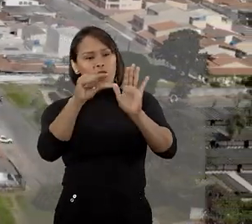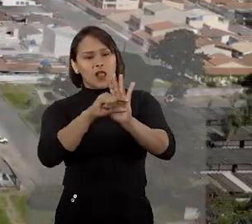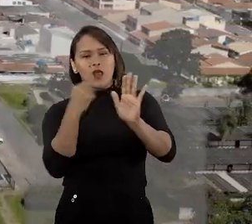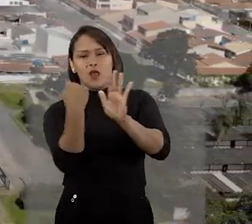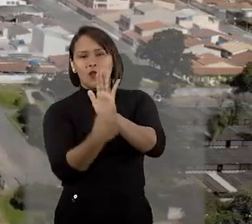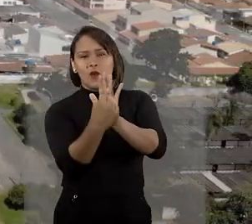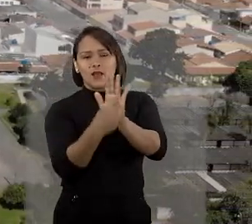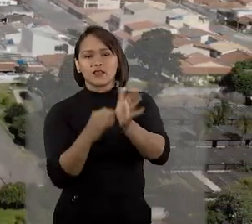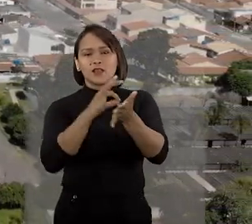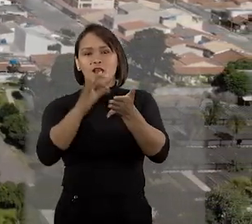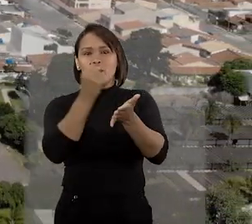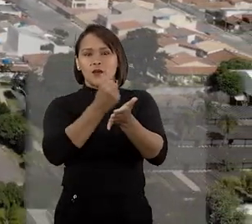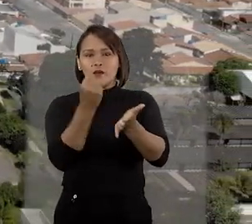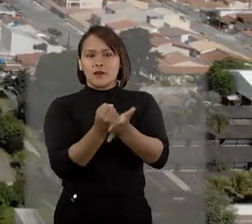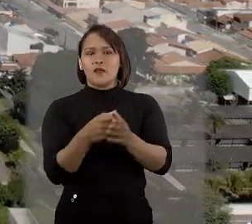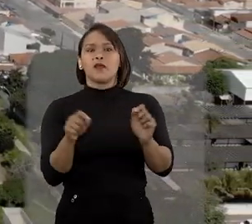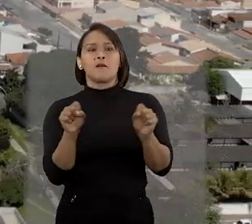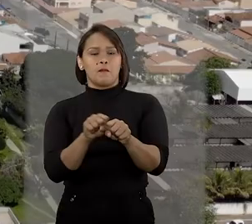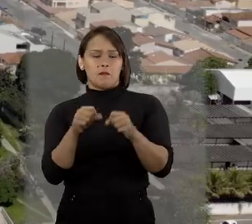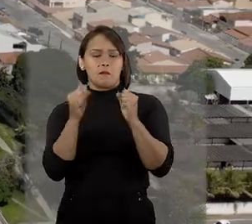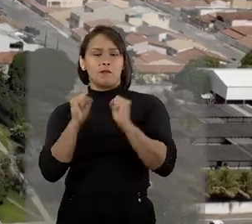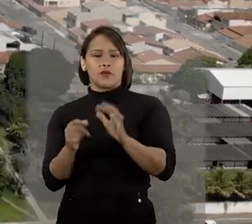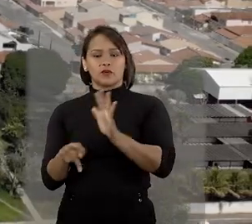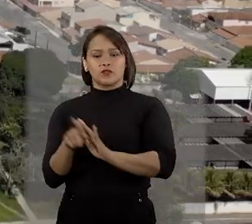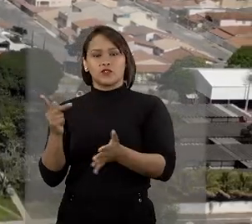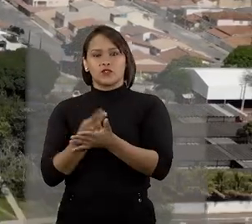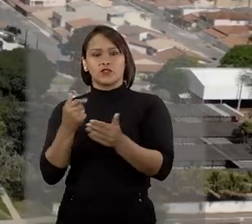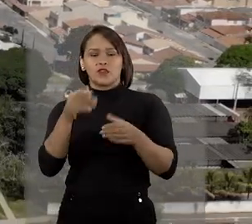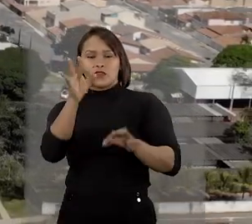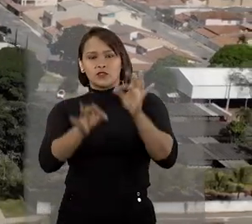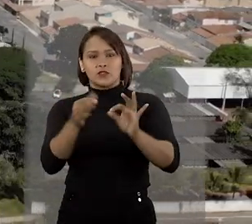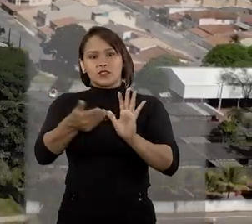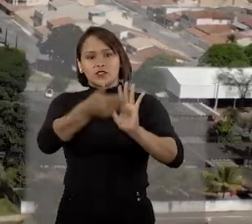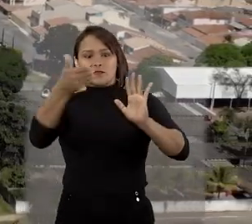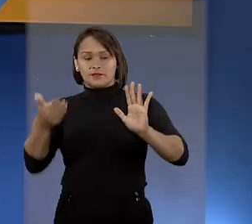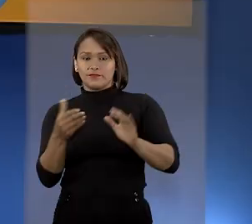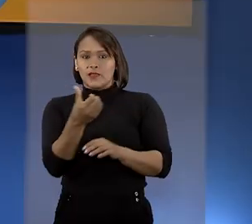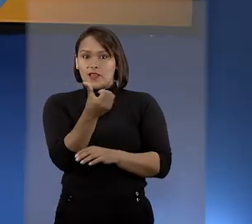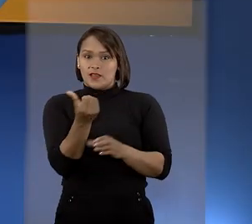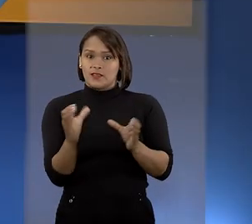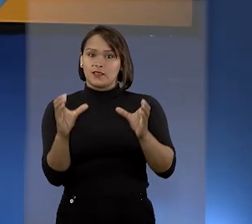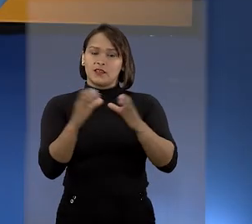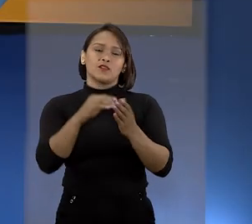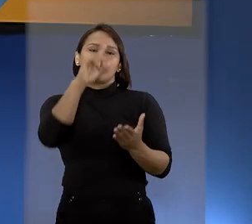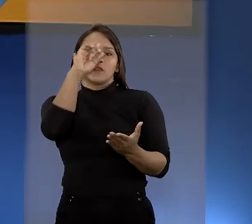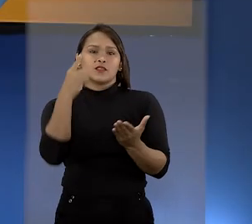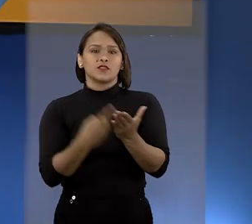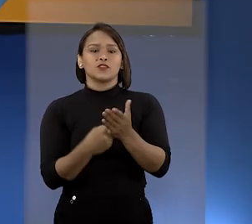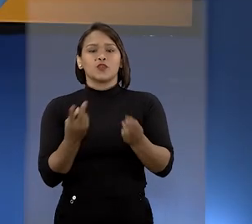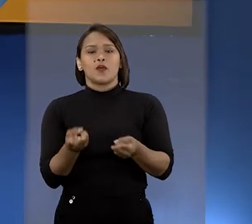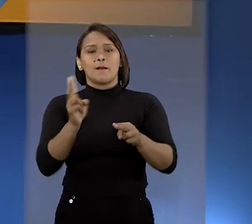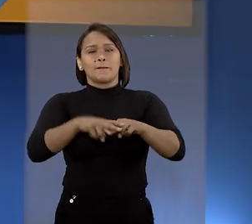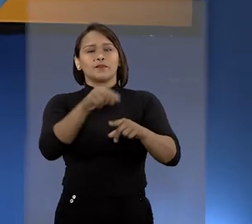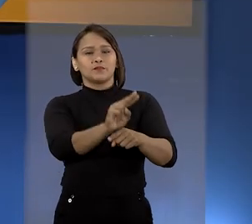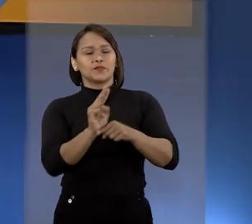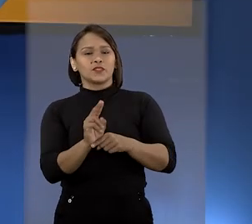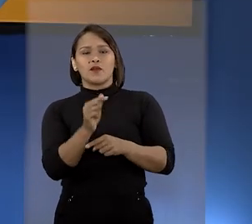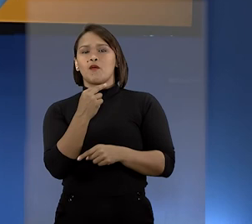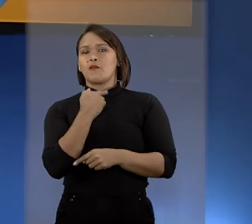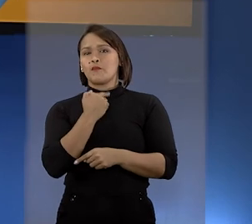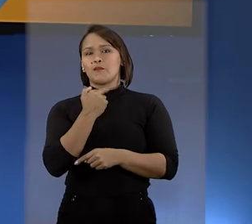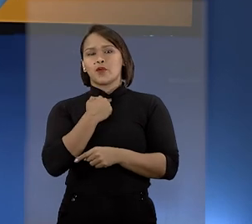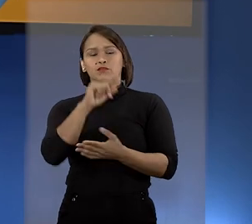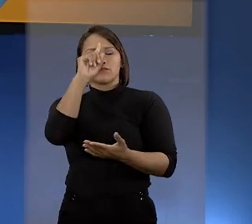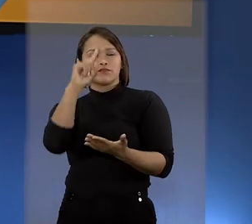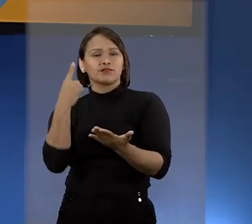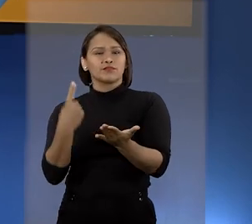pela cláusula resolutiva para resolução do negócio de forma extrajudicial. E a sexta turma decidiu que a prisão preventiva